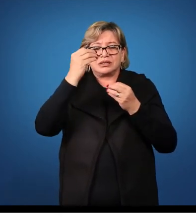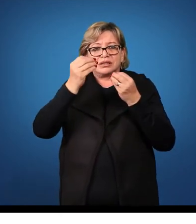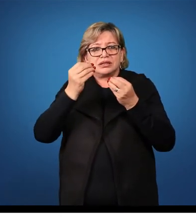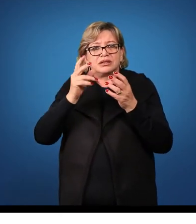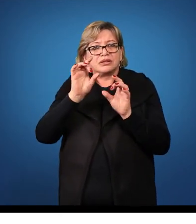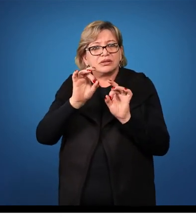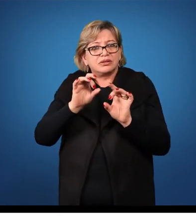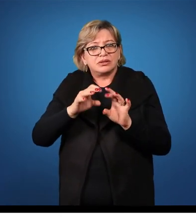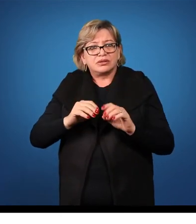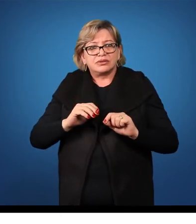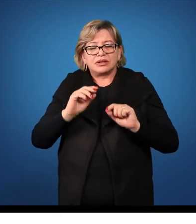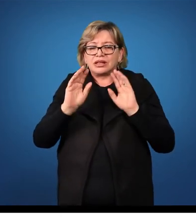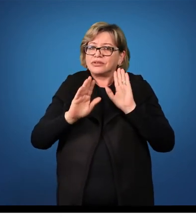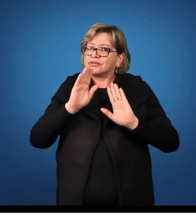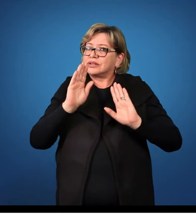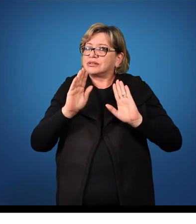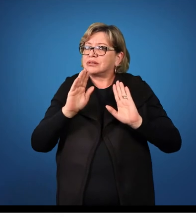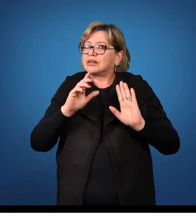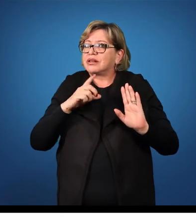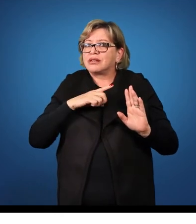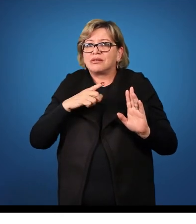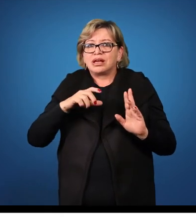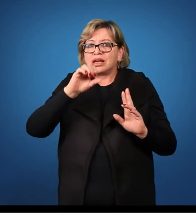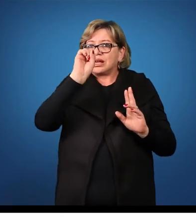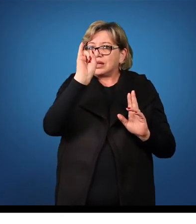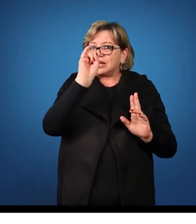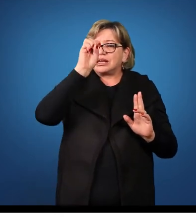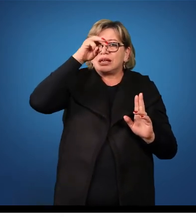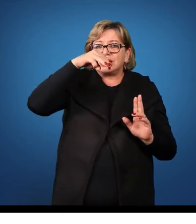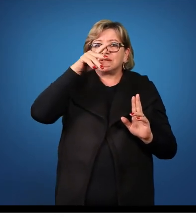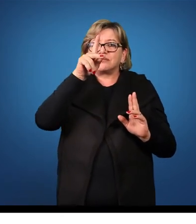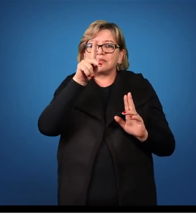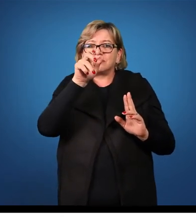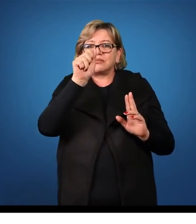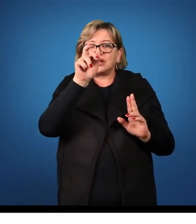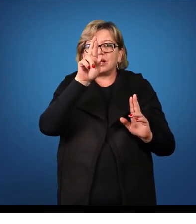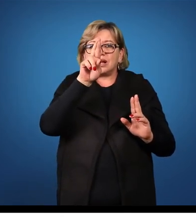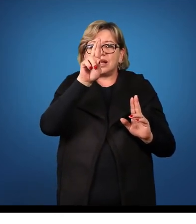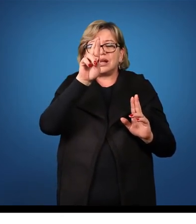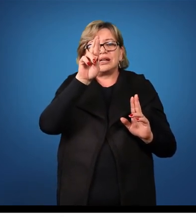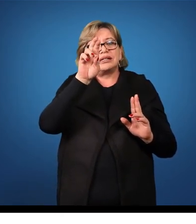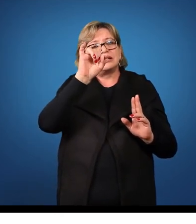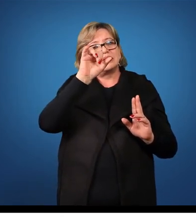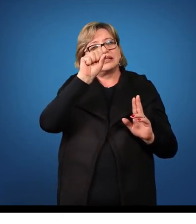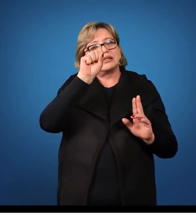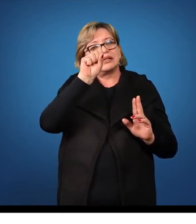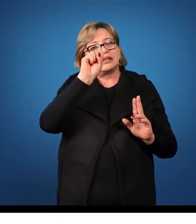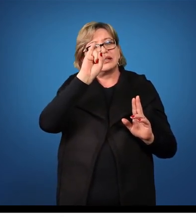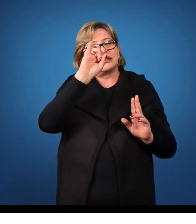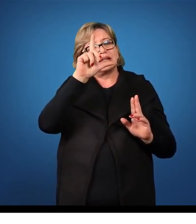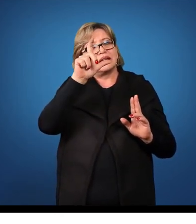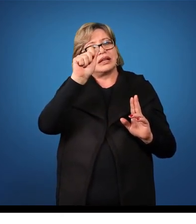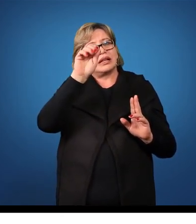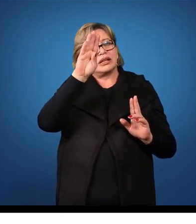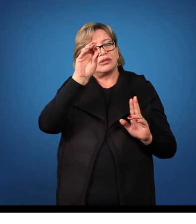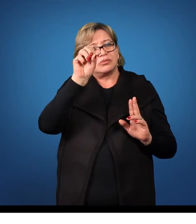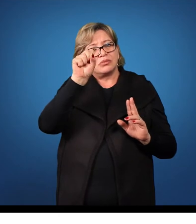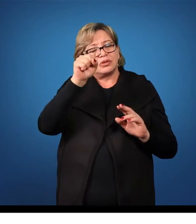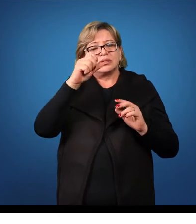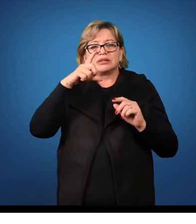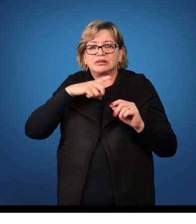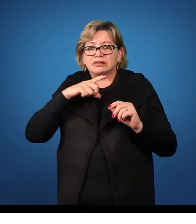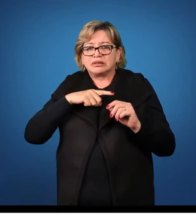sejam imparicílabos, algumas palavras, como toda língua tem a sua exceção, não é diferente também